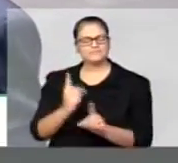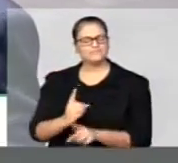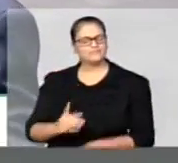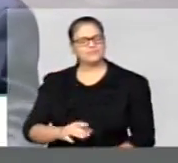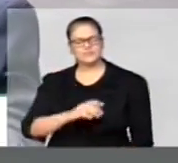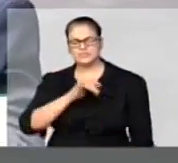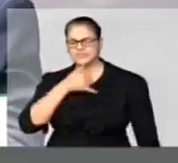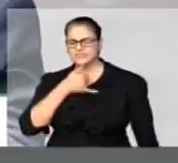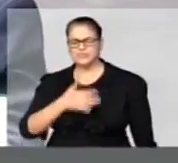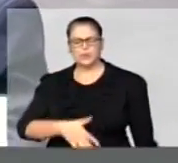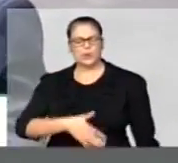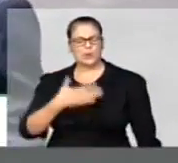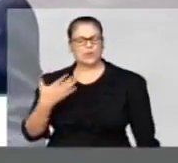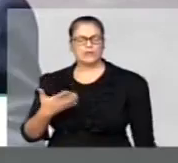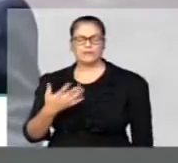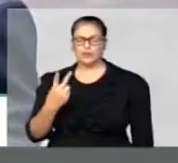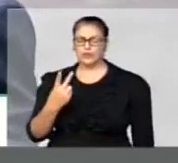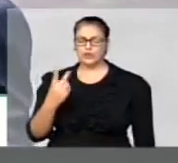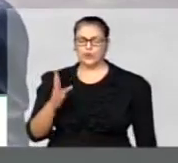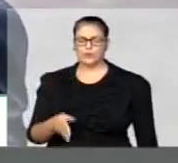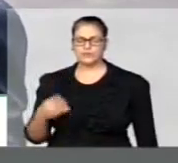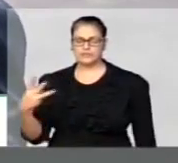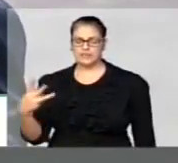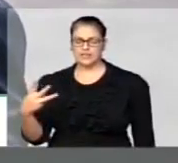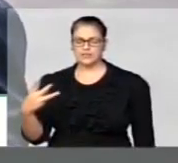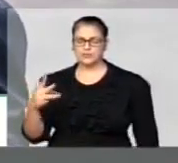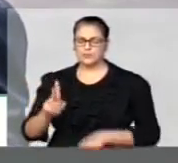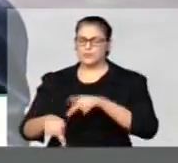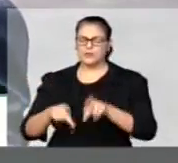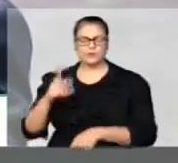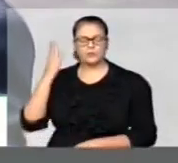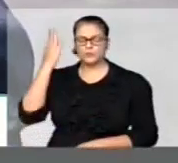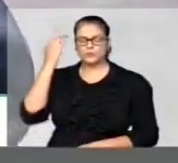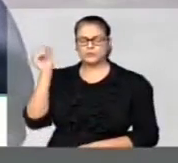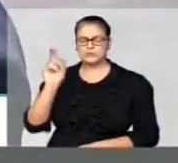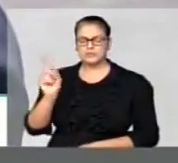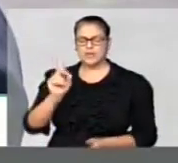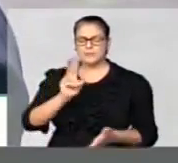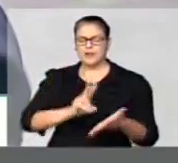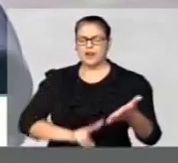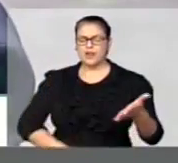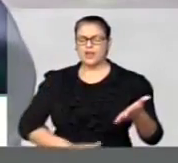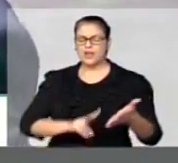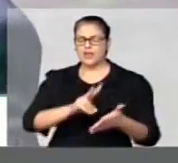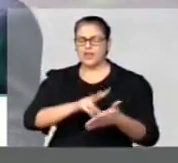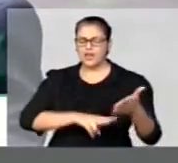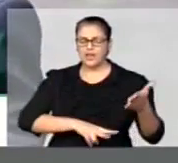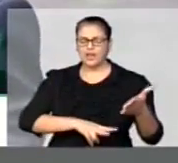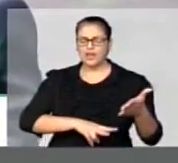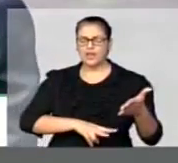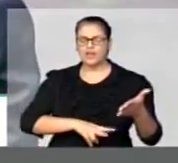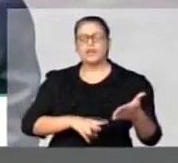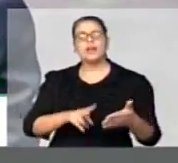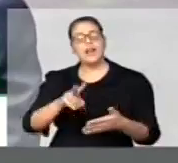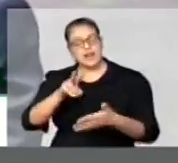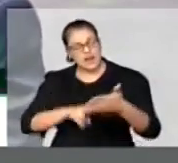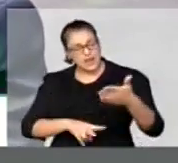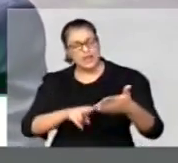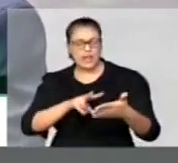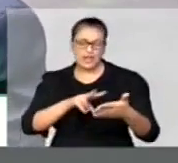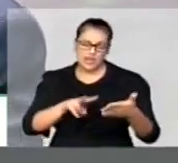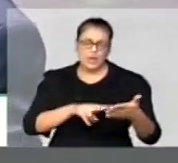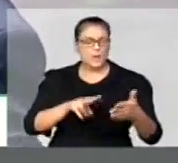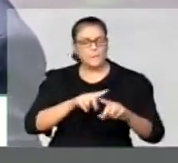A pesquisa mostra que dois terços da população não sabem ler. Leem, mas não compreendem o que estão lendo, são analfabetos funcionais.